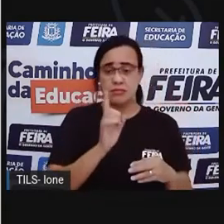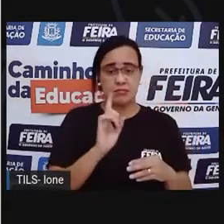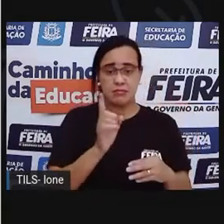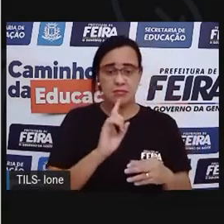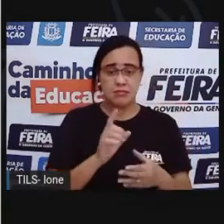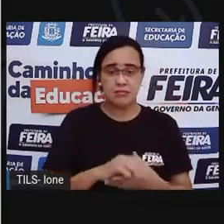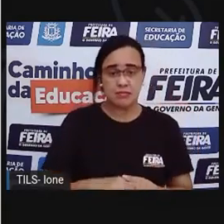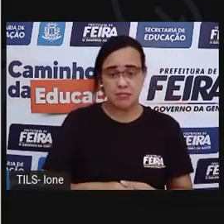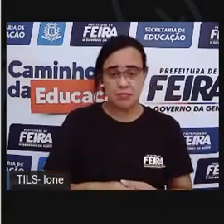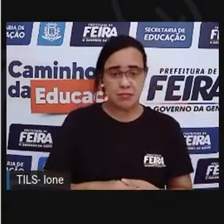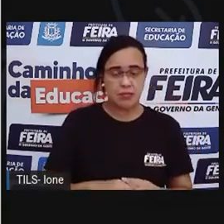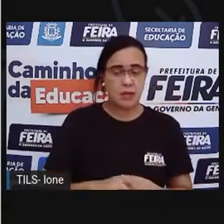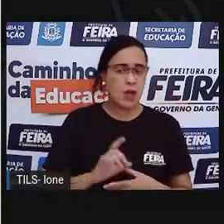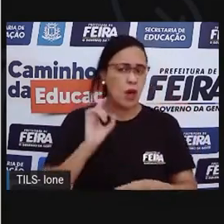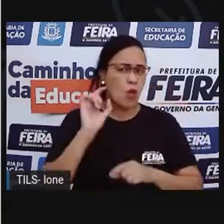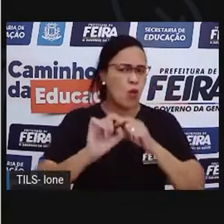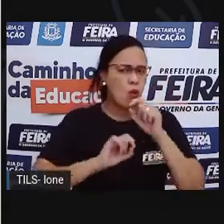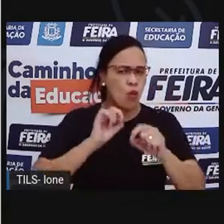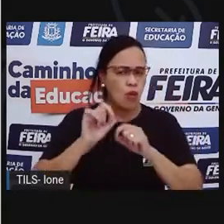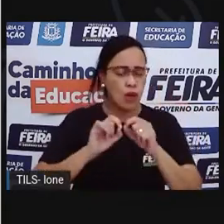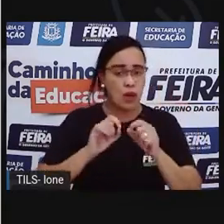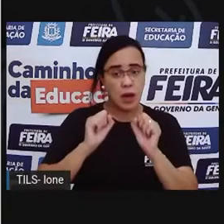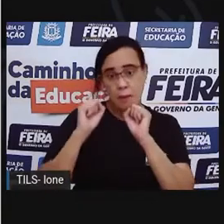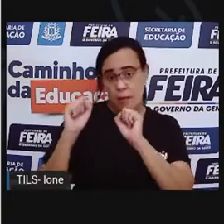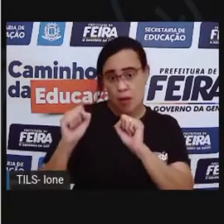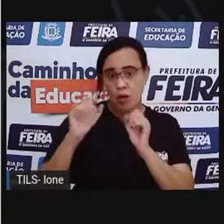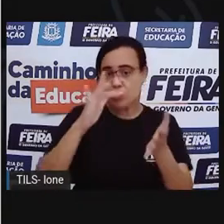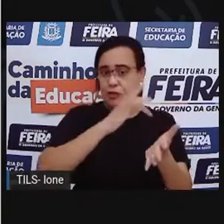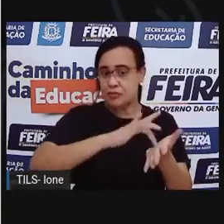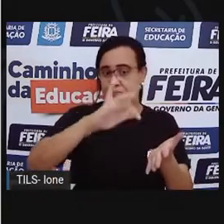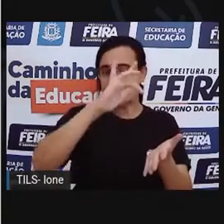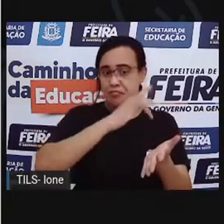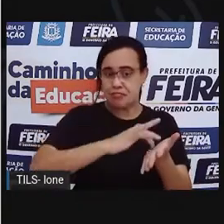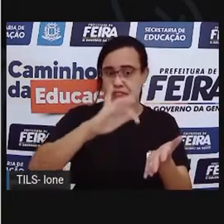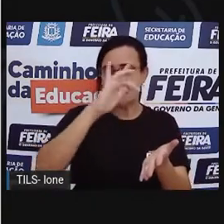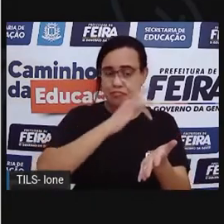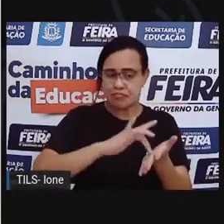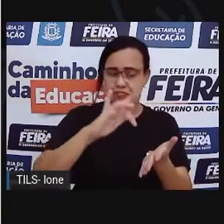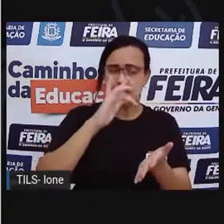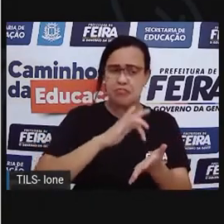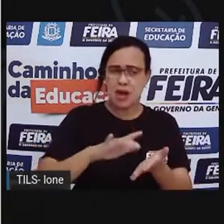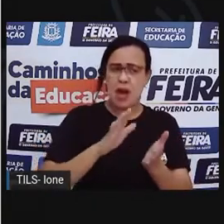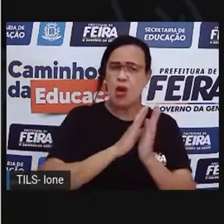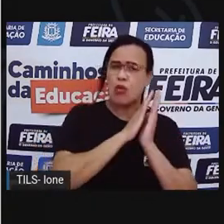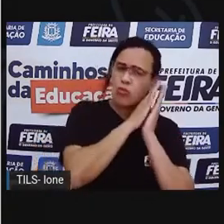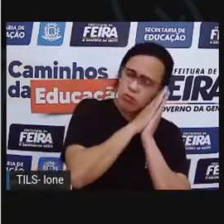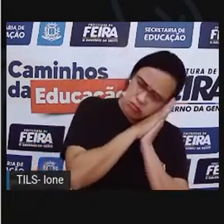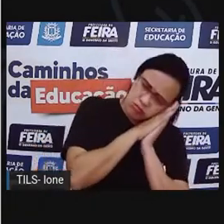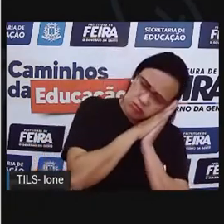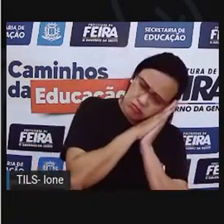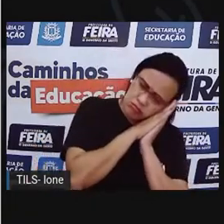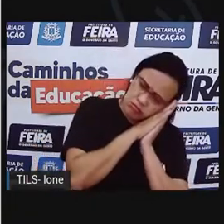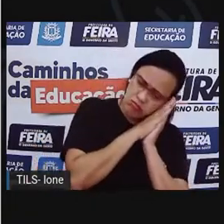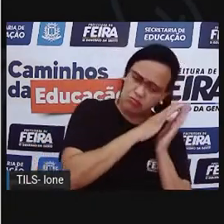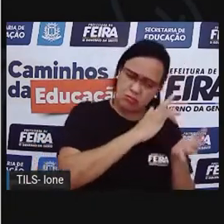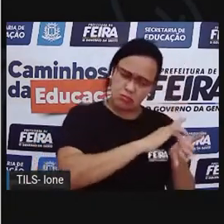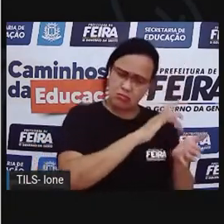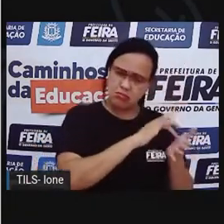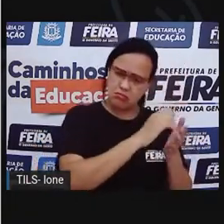Ah, deve ser o tablet. Será que eu dormi em cima do tablet de novo?